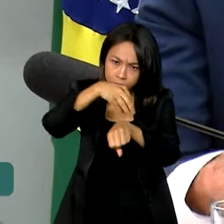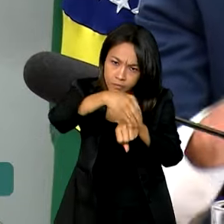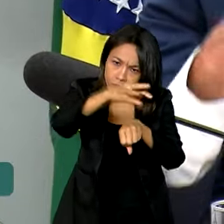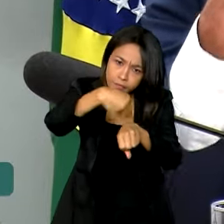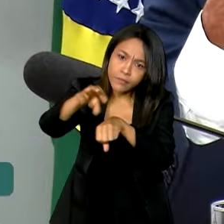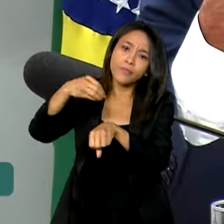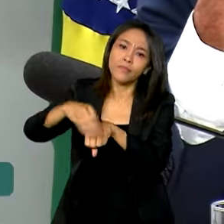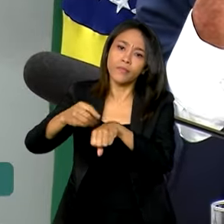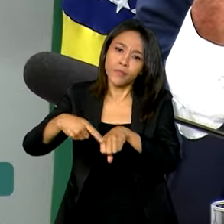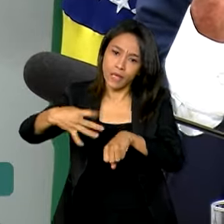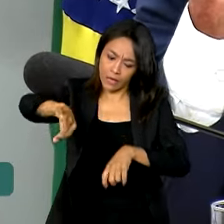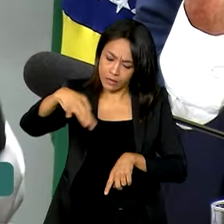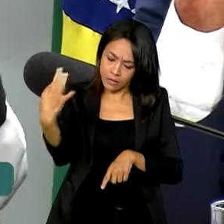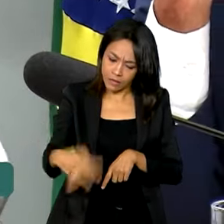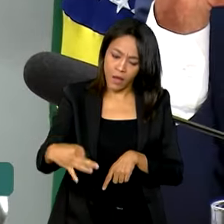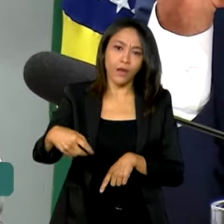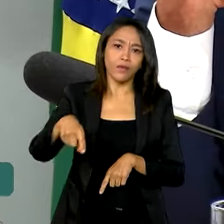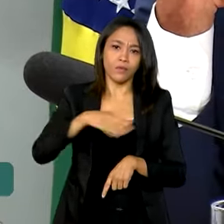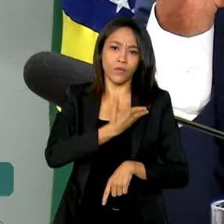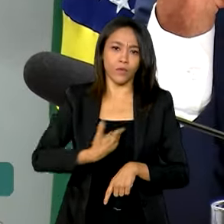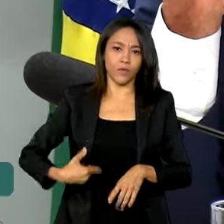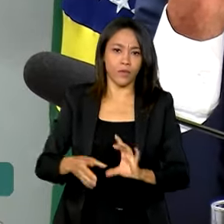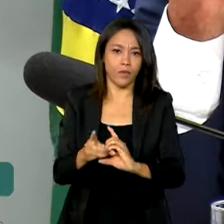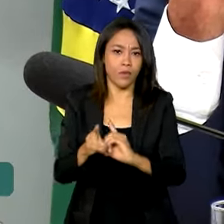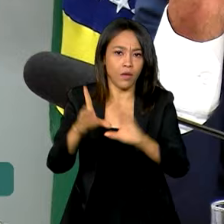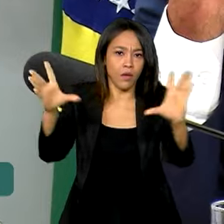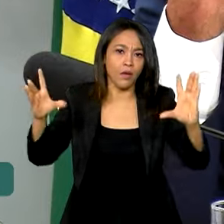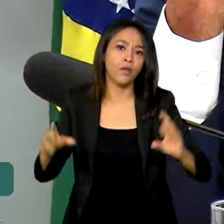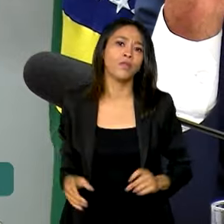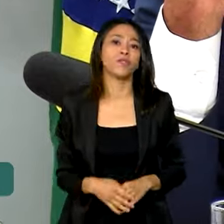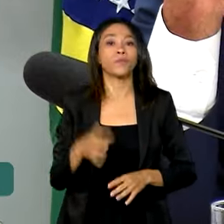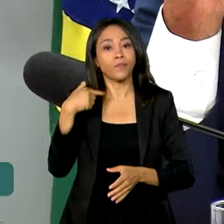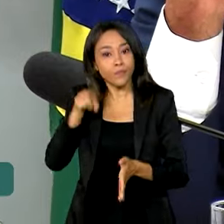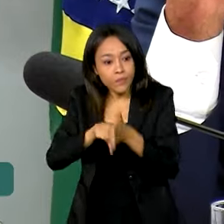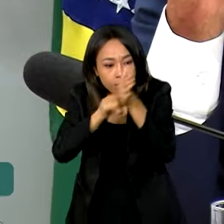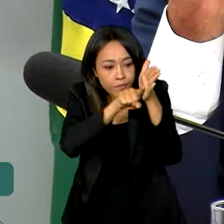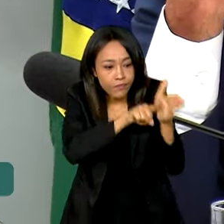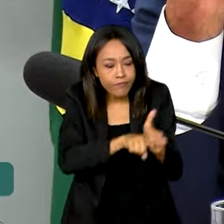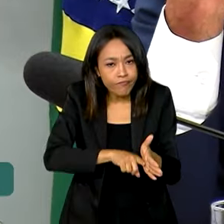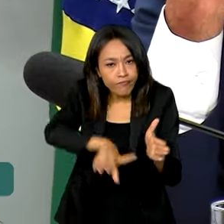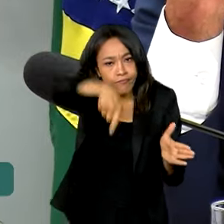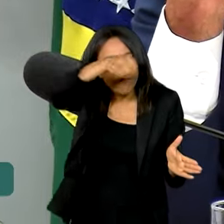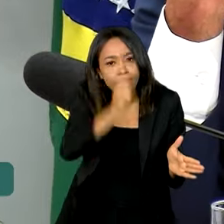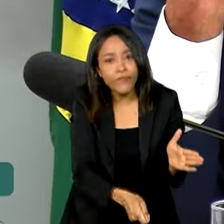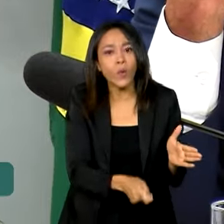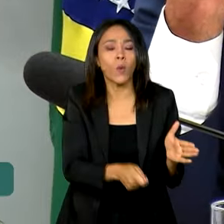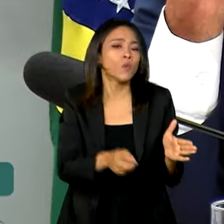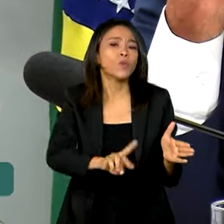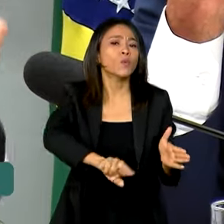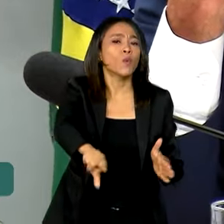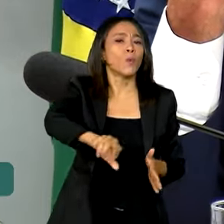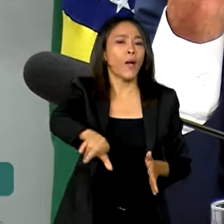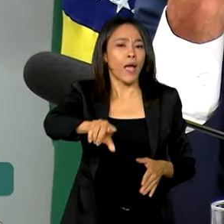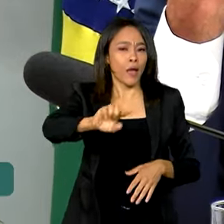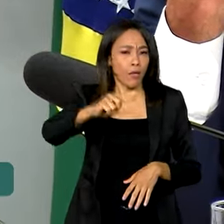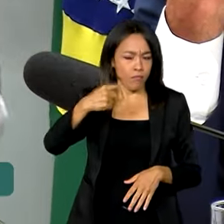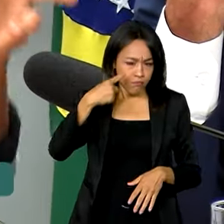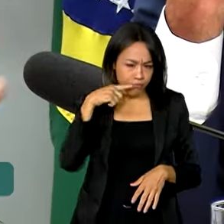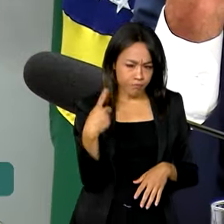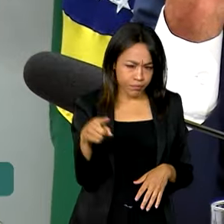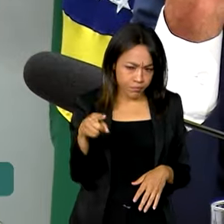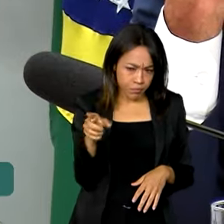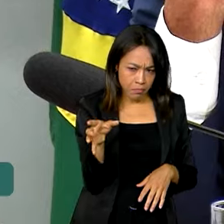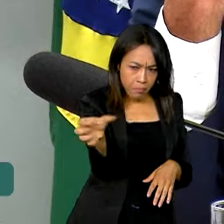numa democracia em que a investigação é feita com rigor. Não é apenas para pegar uma pessoa